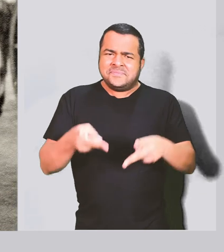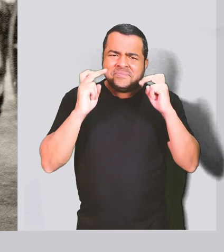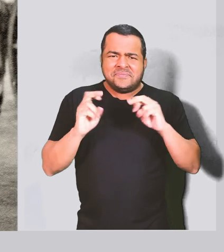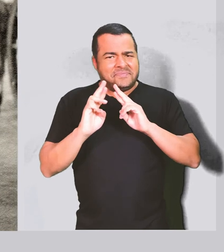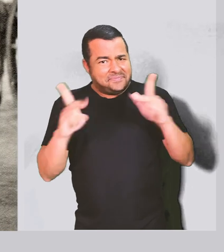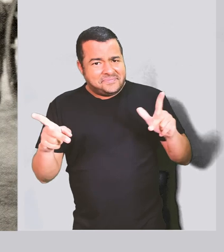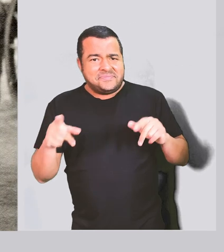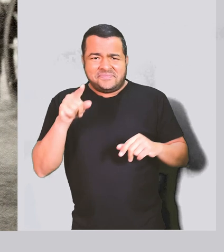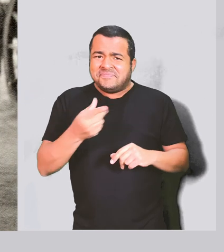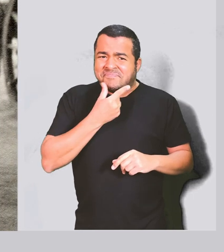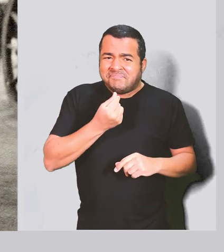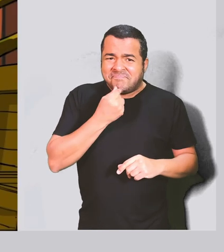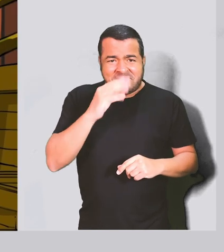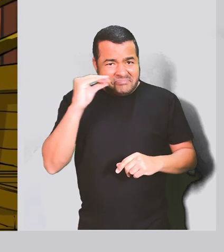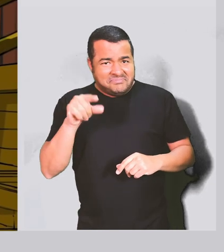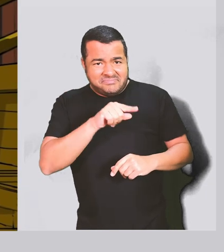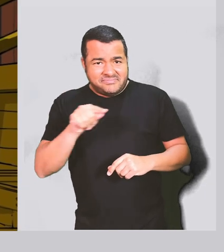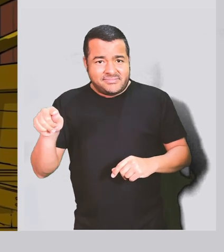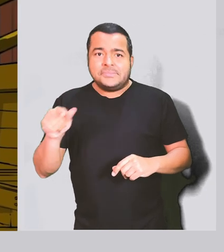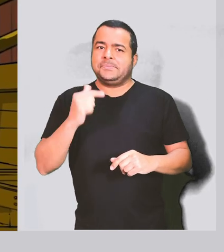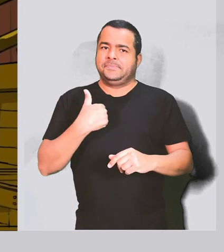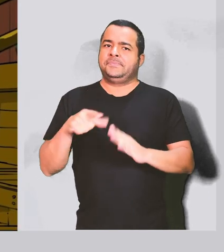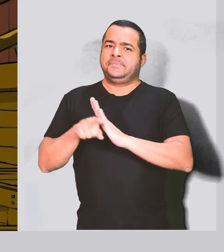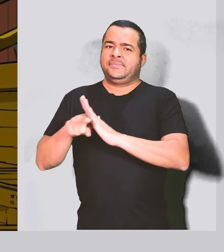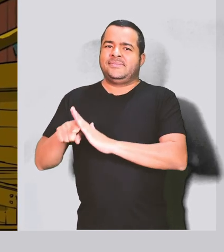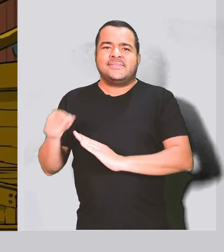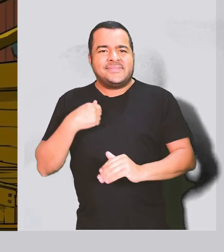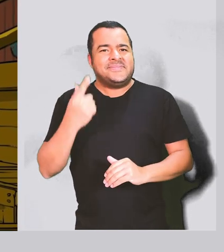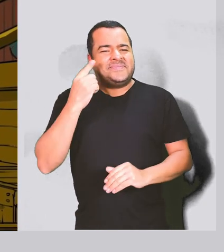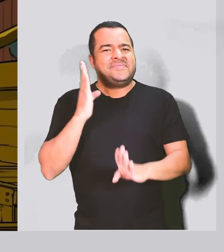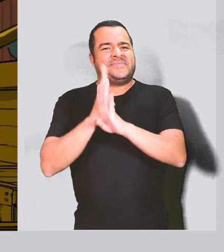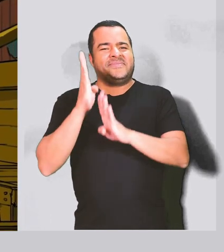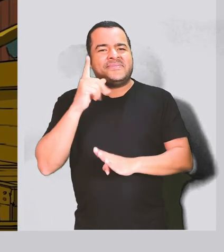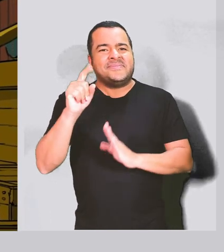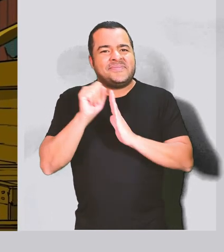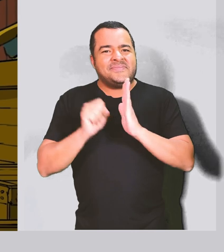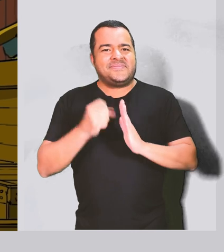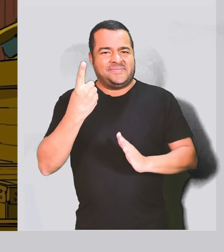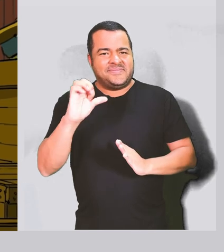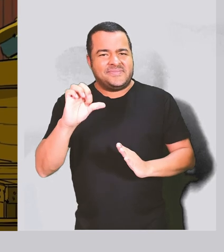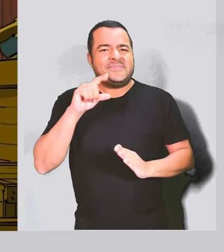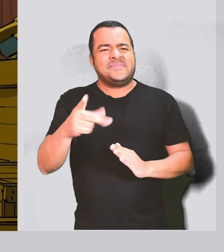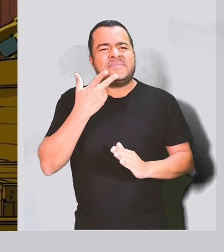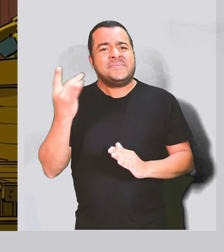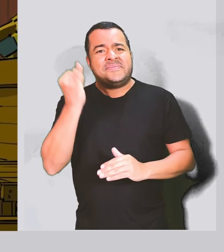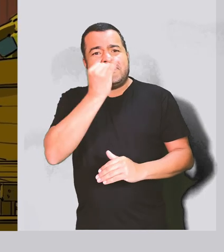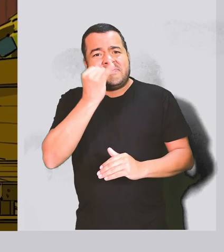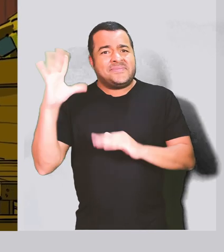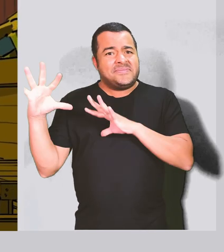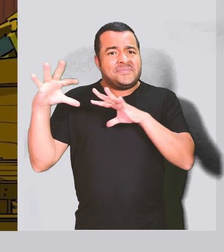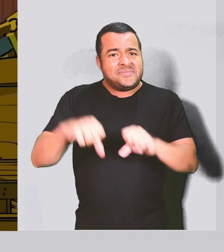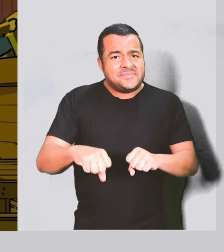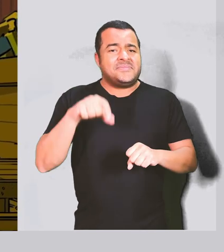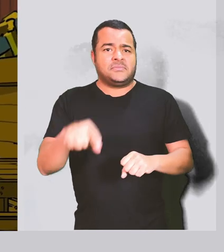percebe a diferença entre os garotos? Fiz uma pesquisa e descobri que no fim do século XIX, após a imigração